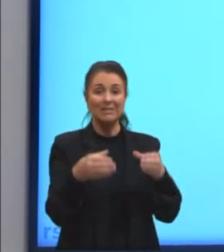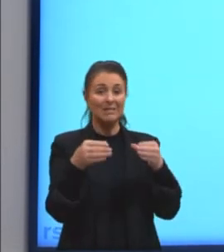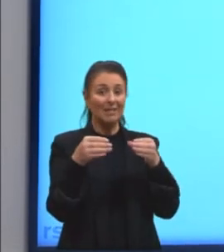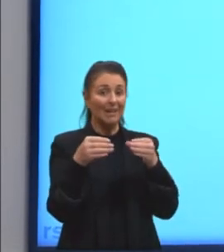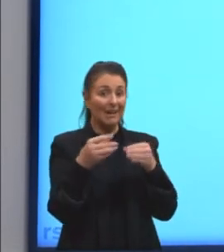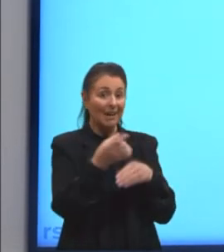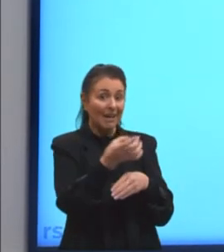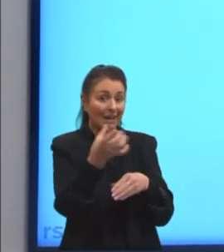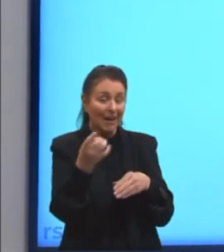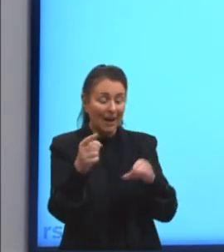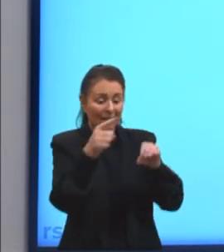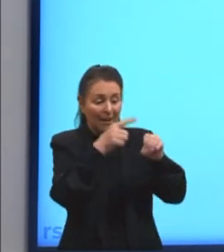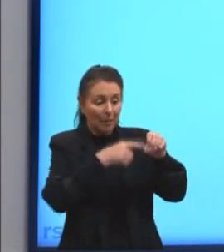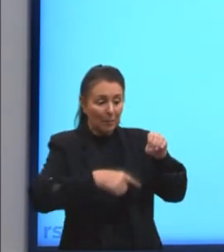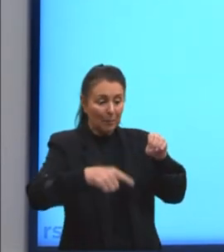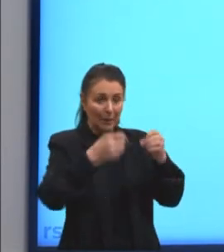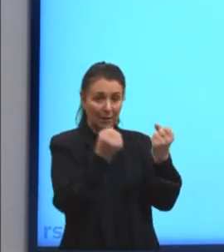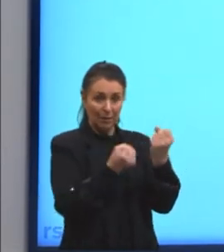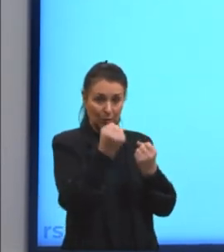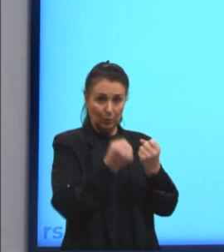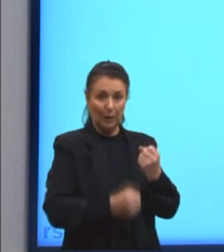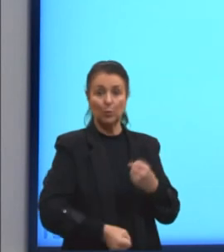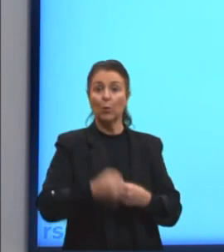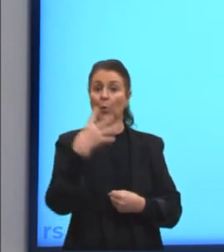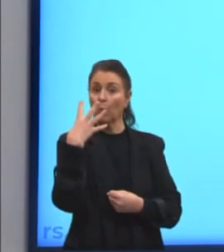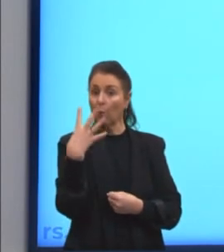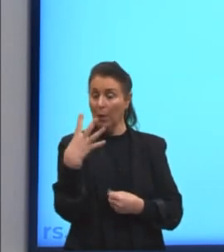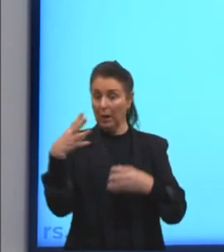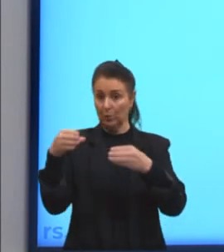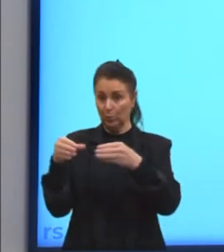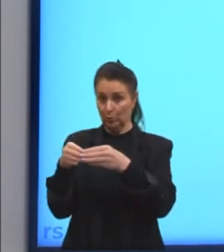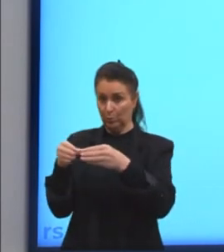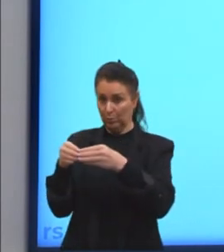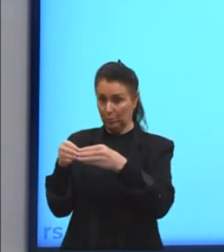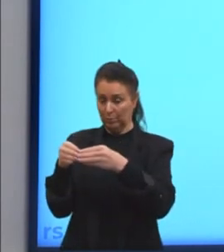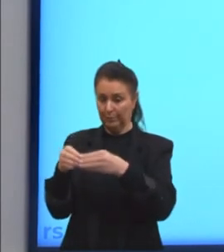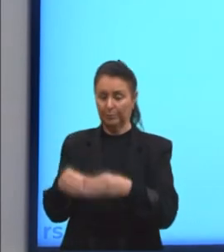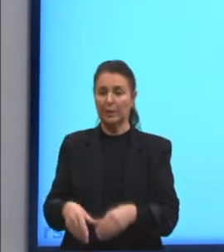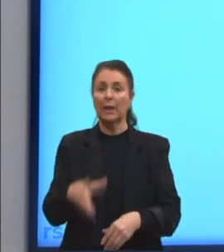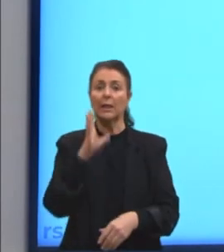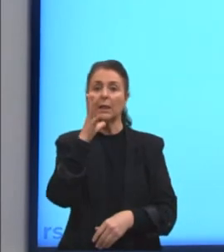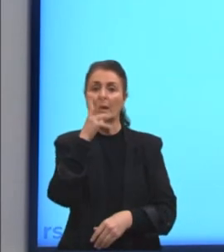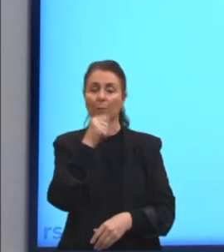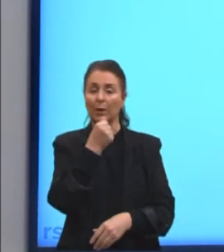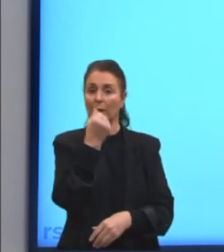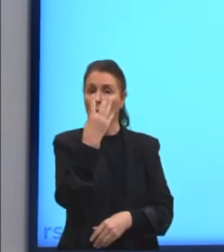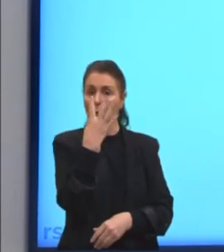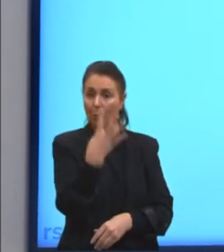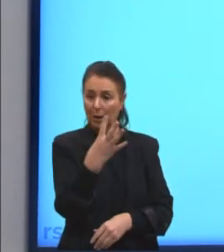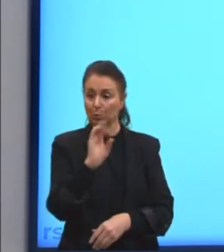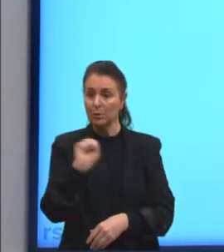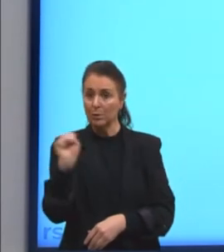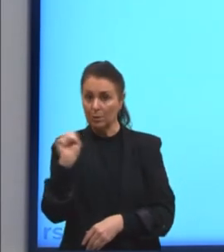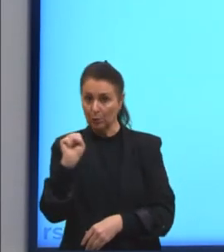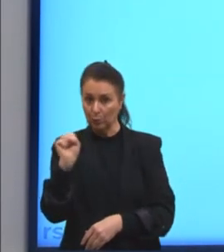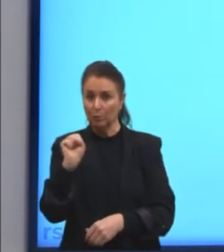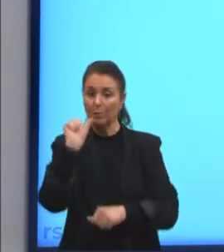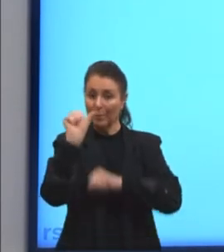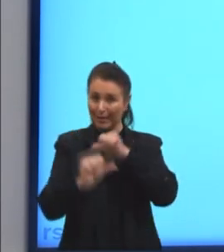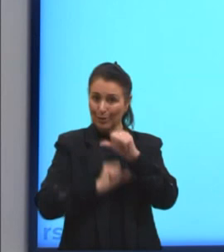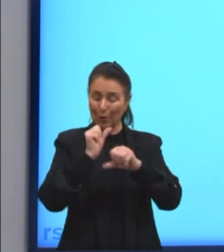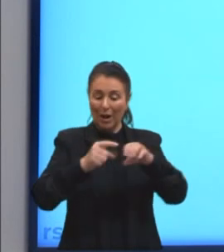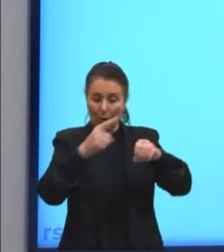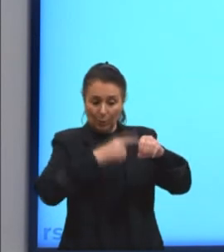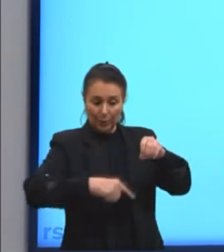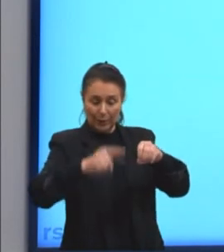sendo quatro grupos completos. E eles levam quatro segundos para que a troca seja efetuada. Então, o tempo